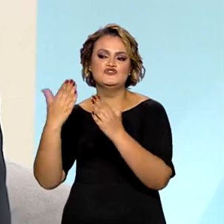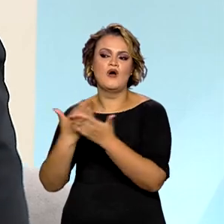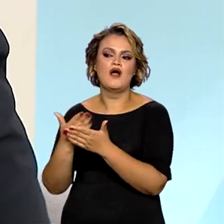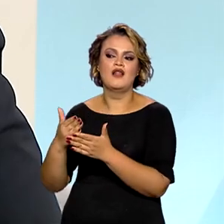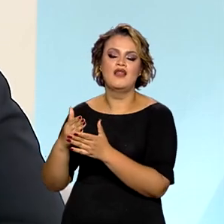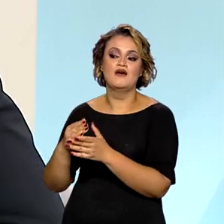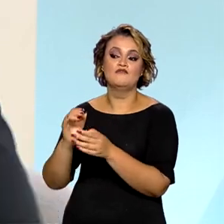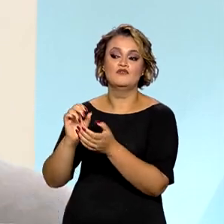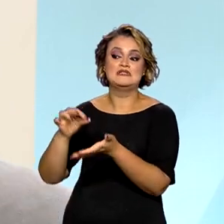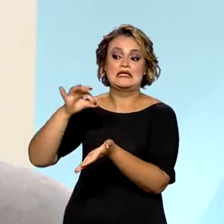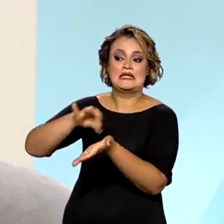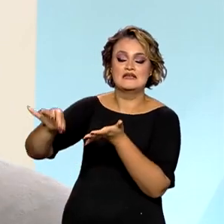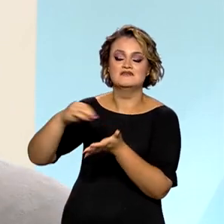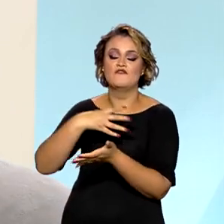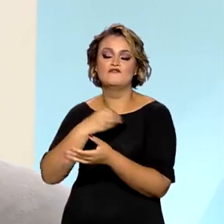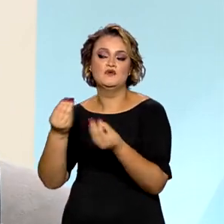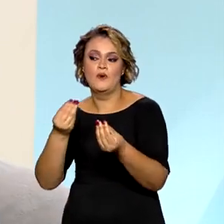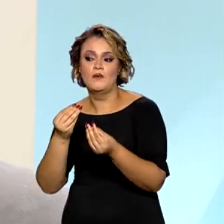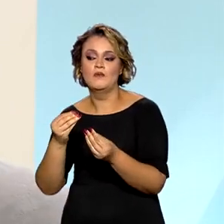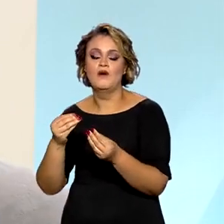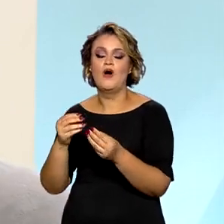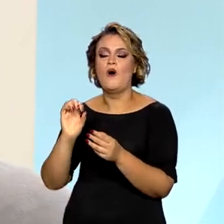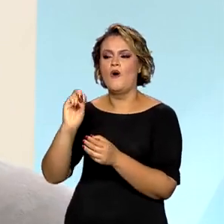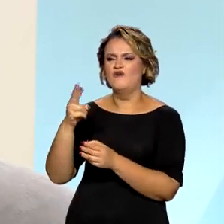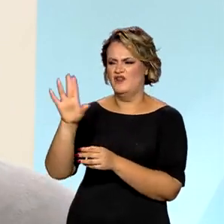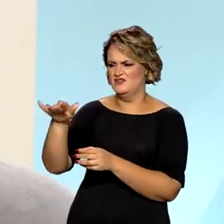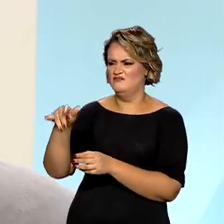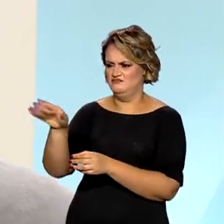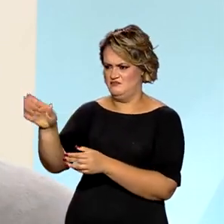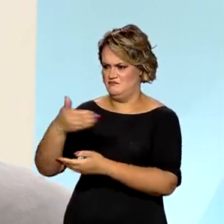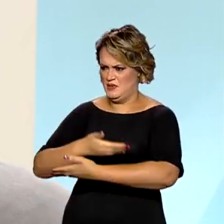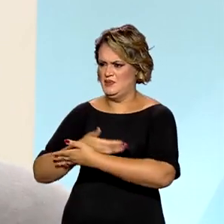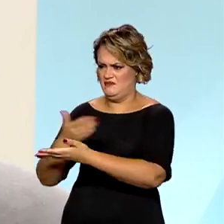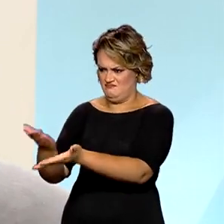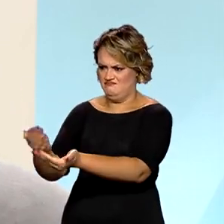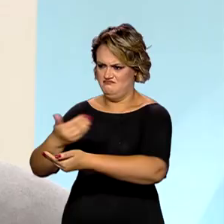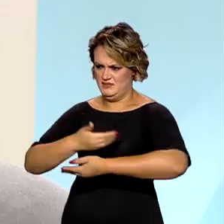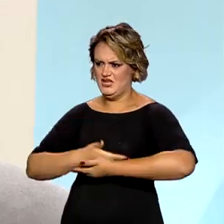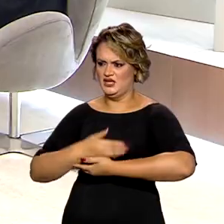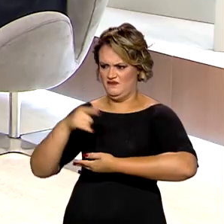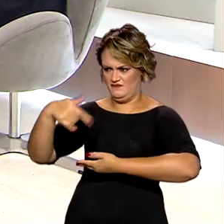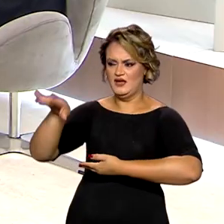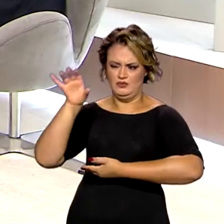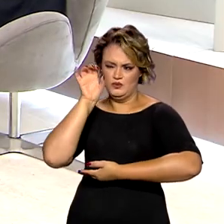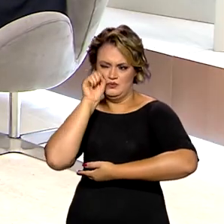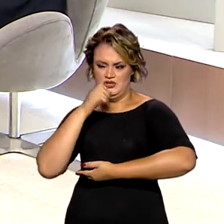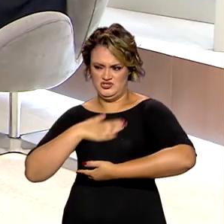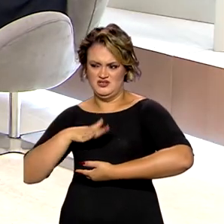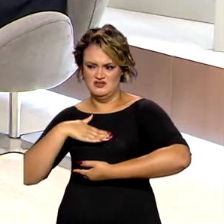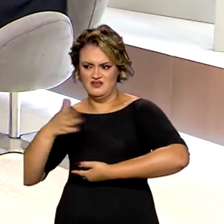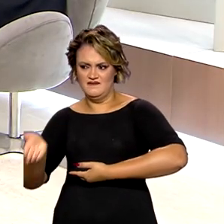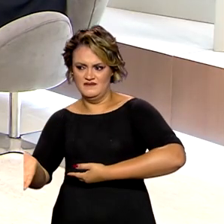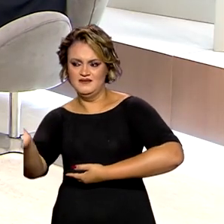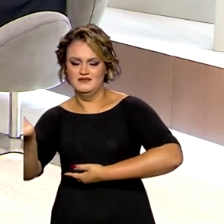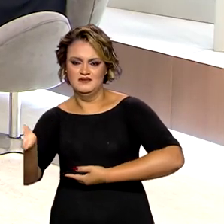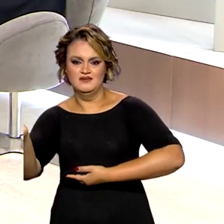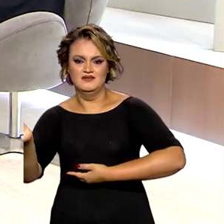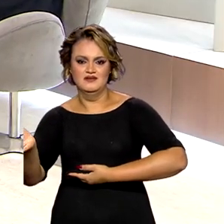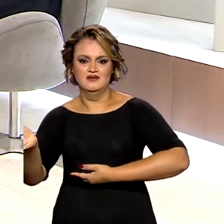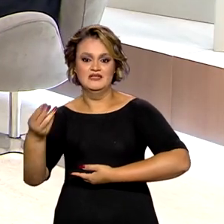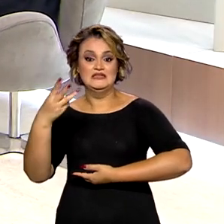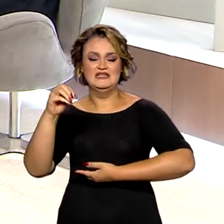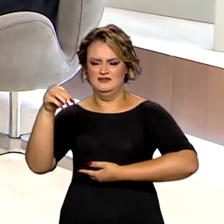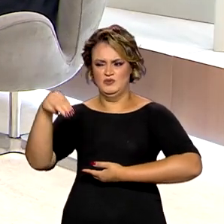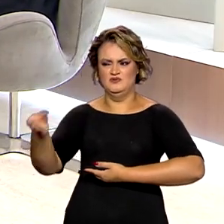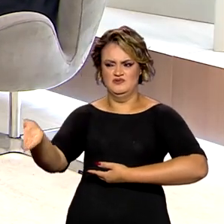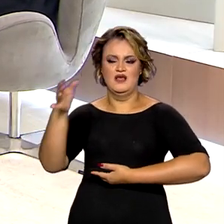colocar, como auxiliar na rotina de casa, ou apenas falar o seguinte, mãe, você que está com o bebê recém-nascido, me dá aqui o bebê, pode tirar a soneca